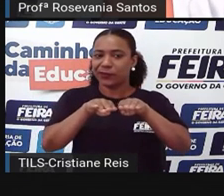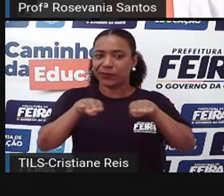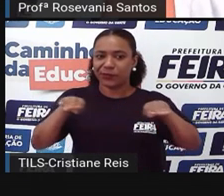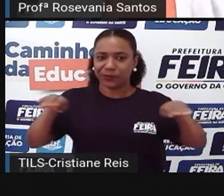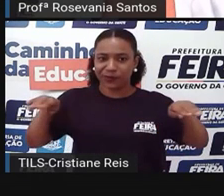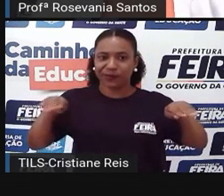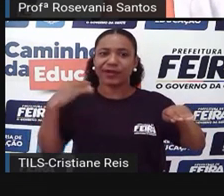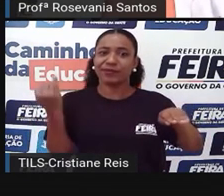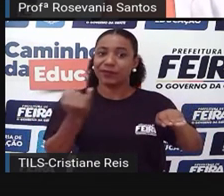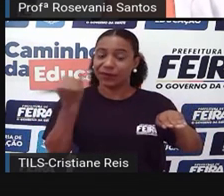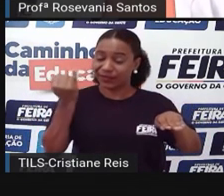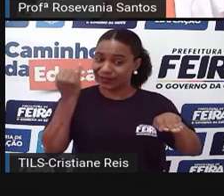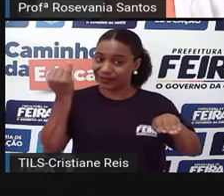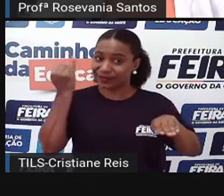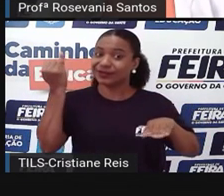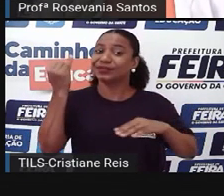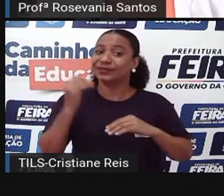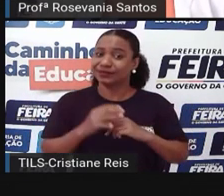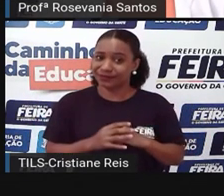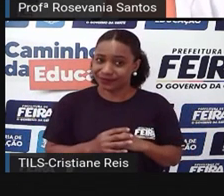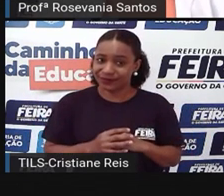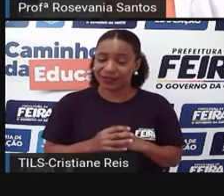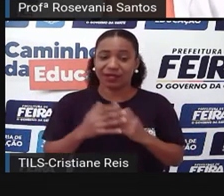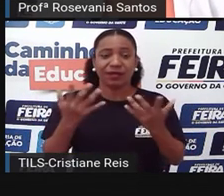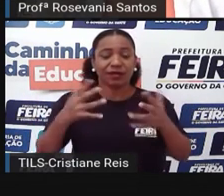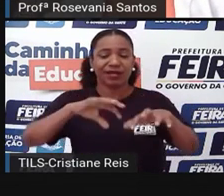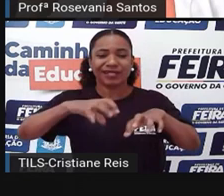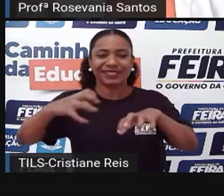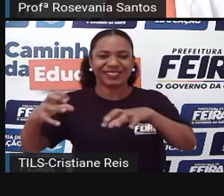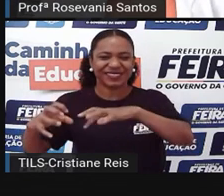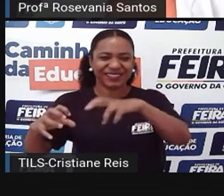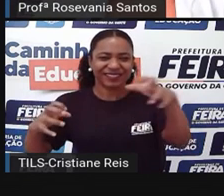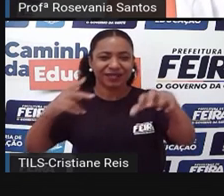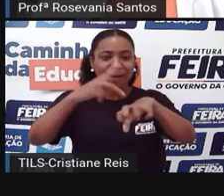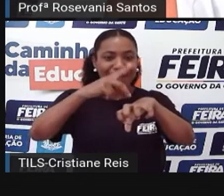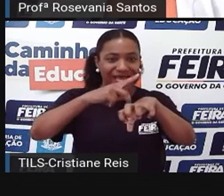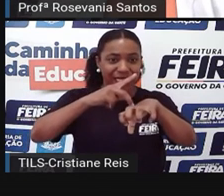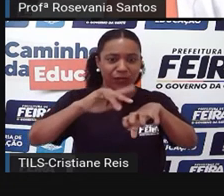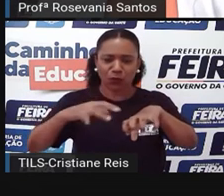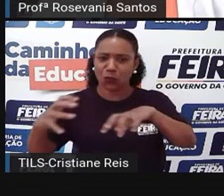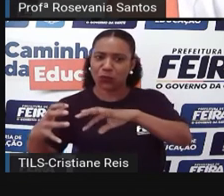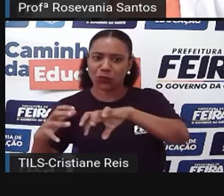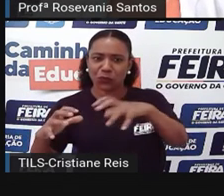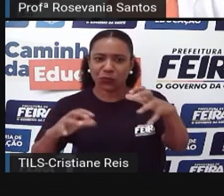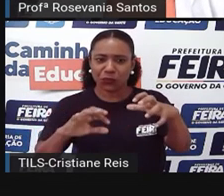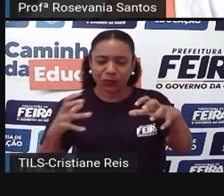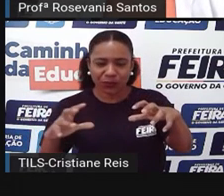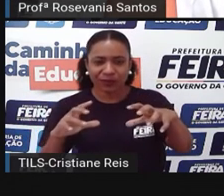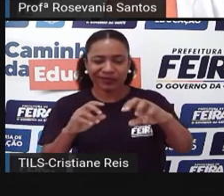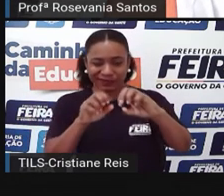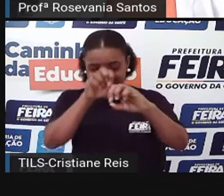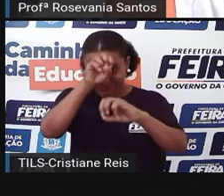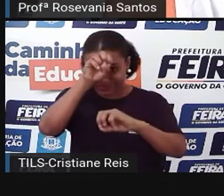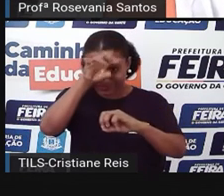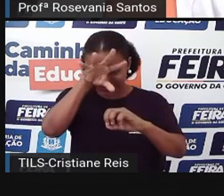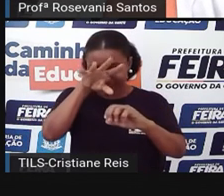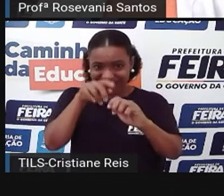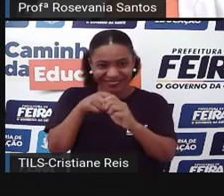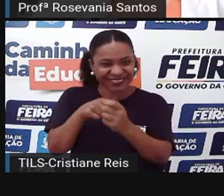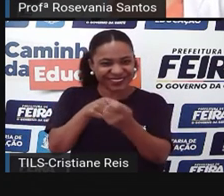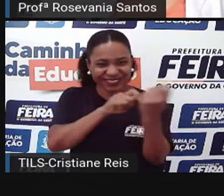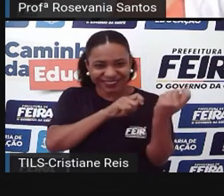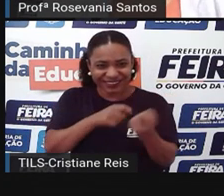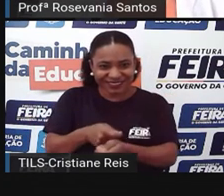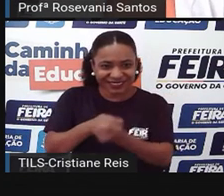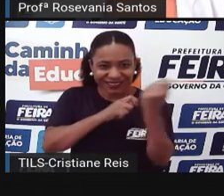relevo, principalmente na retirada de pedras, né, dos minerais, para as diversas atividades da indústria,